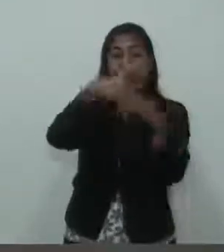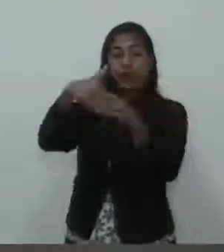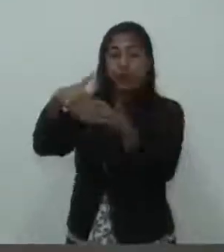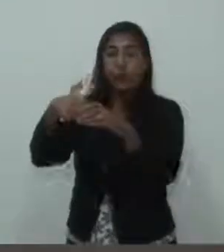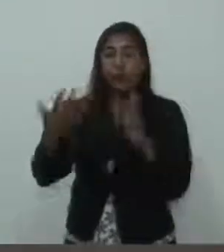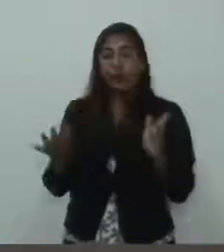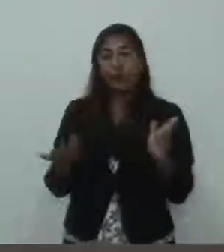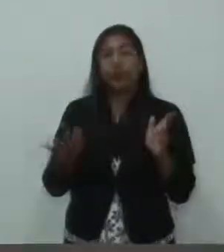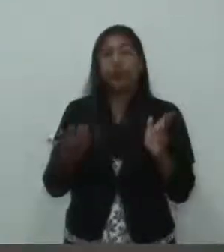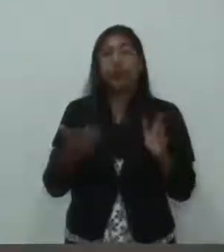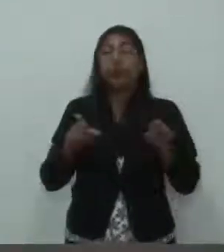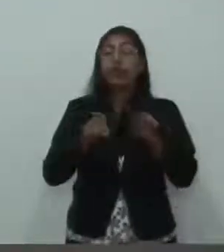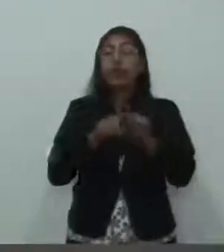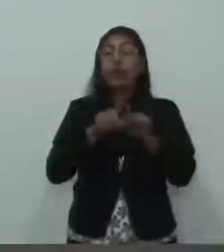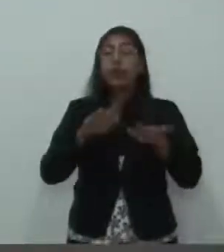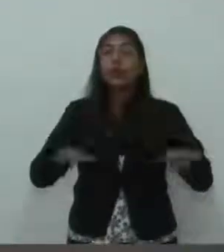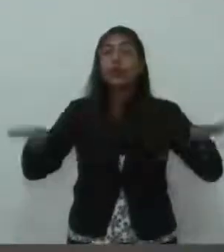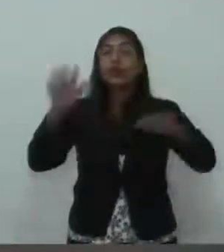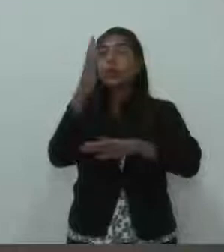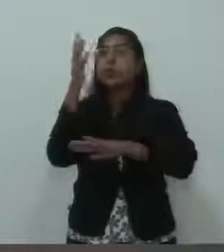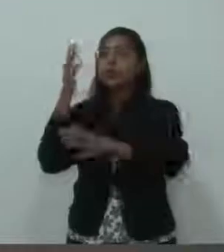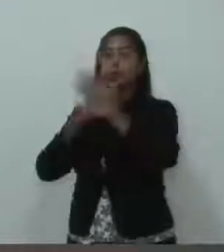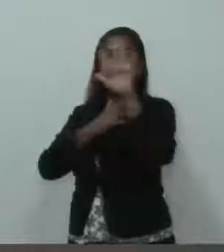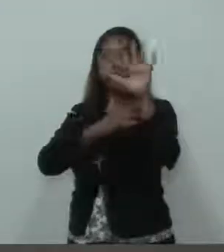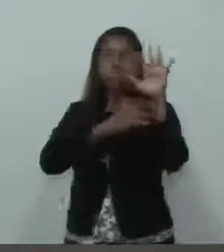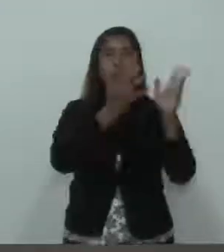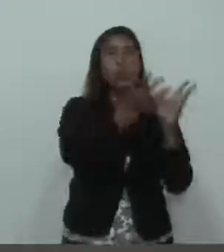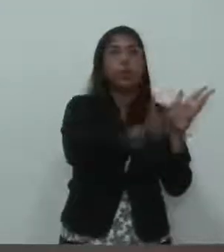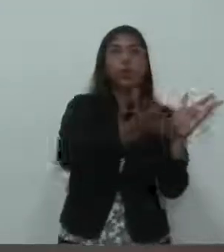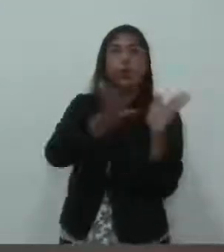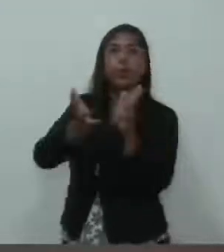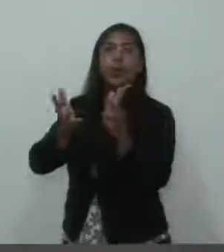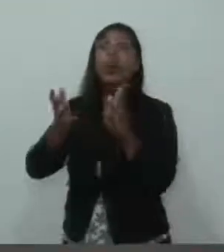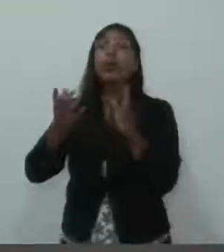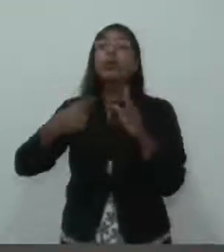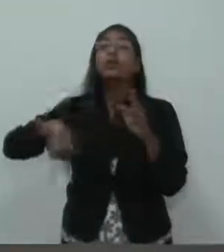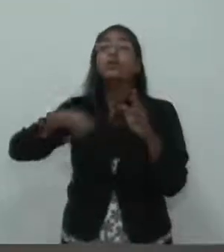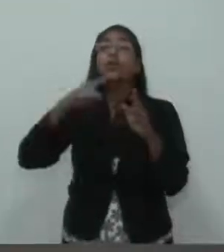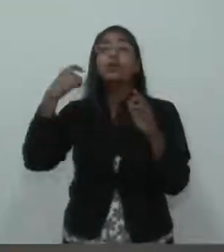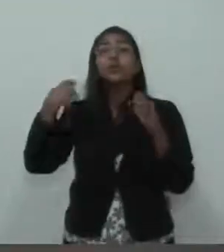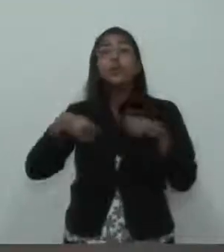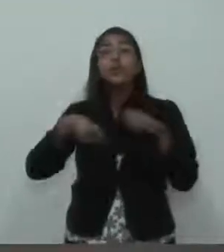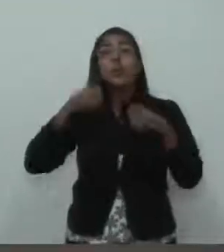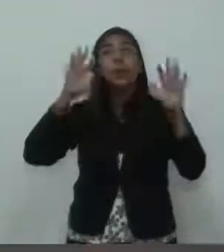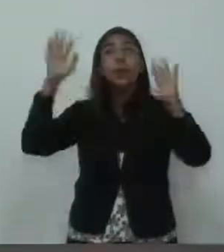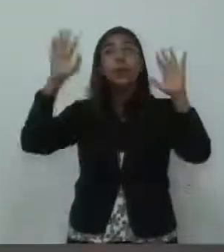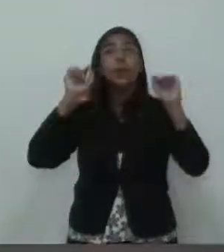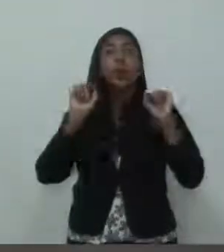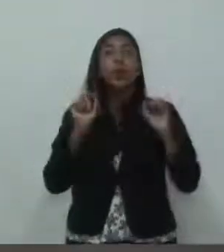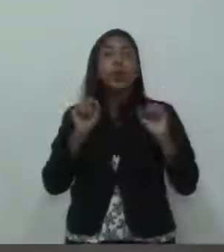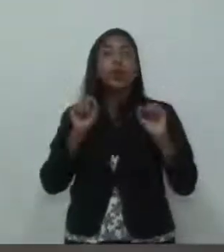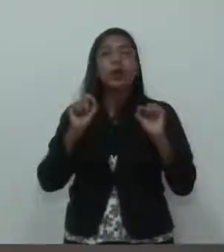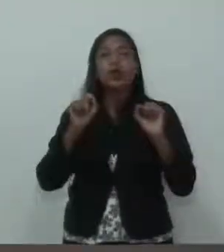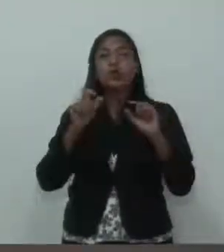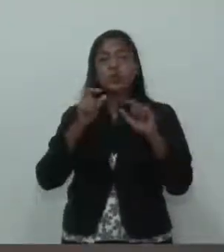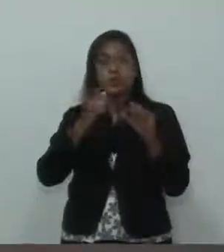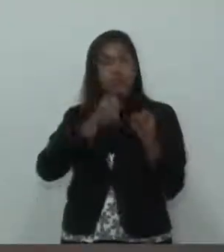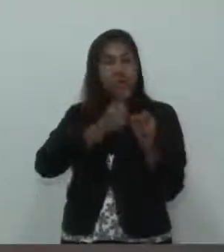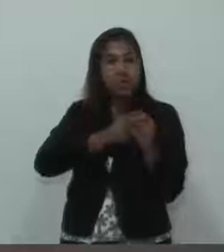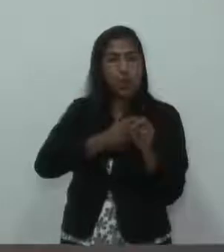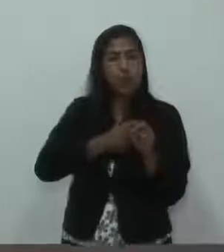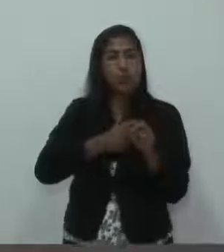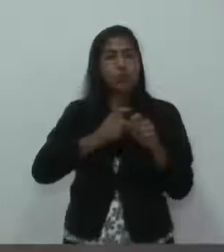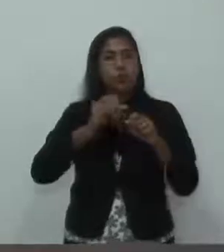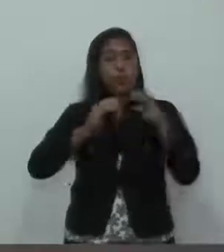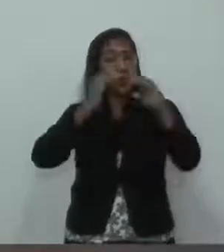também na questão ambiental. A gente tem que pensar sempre num desenvolvimento equilibrado, sustentável. O senhor me